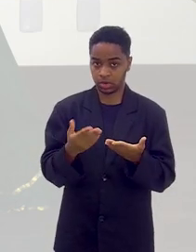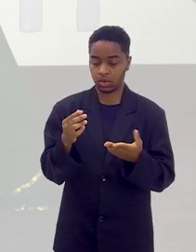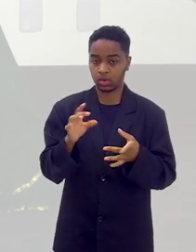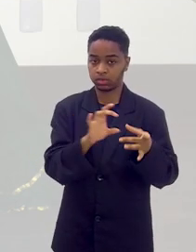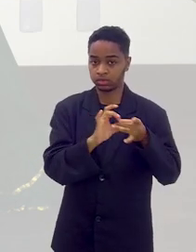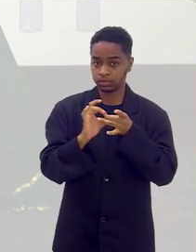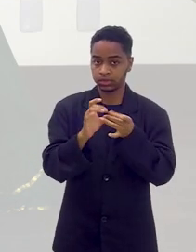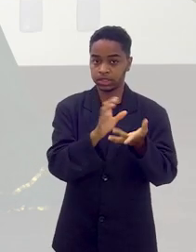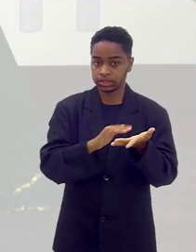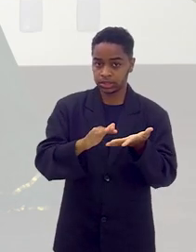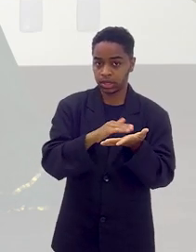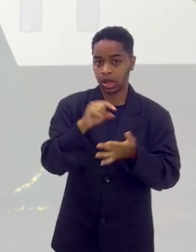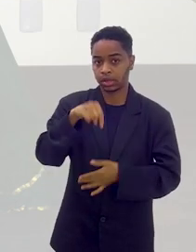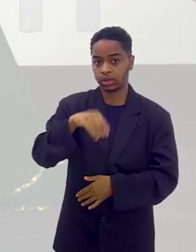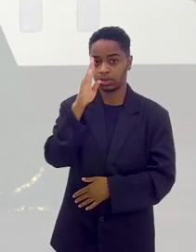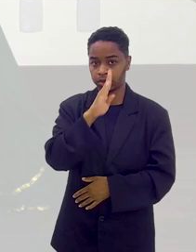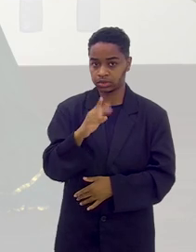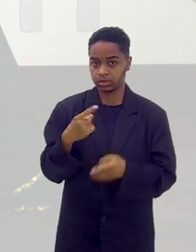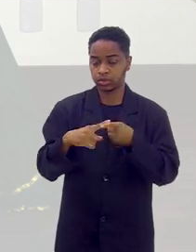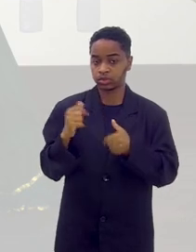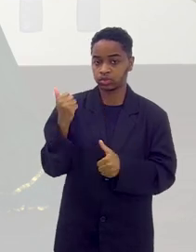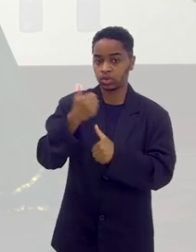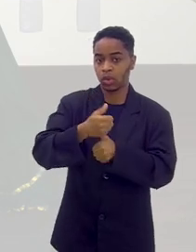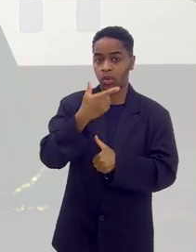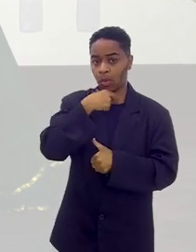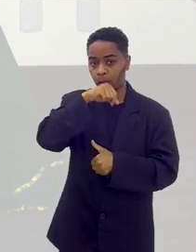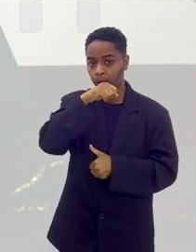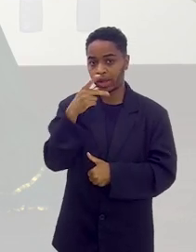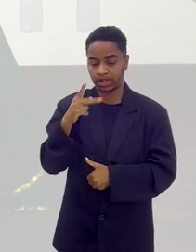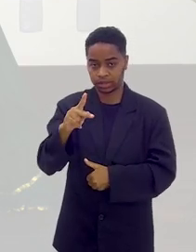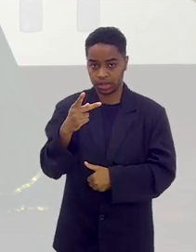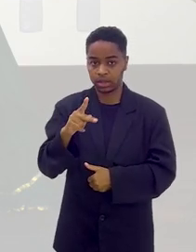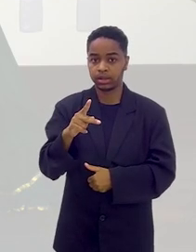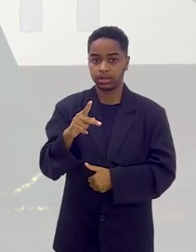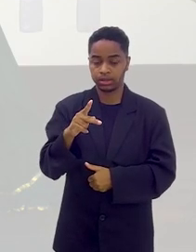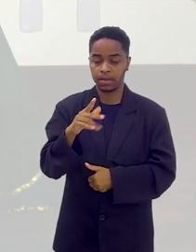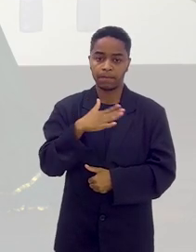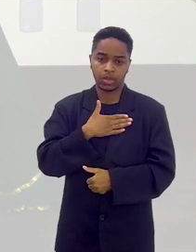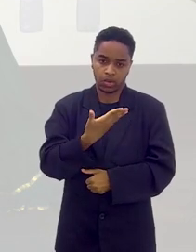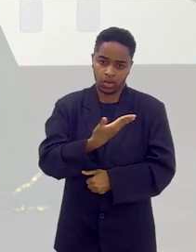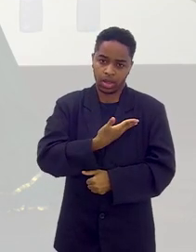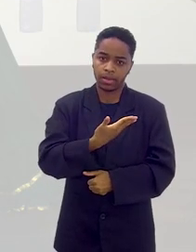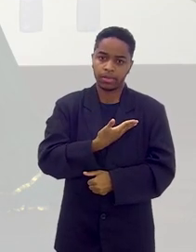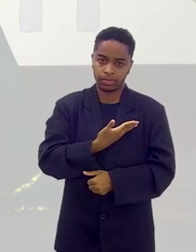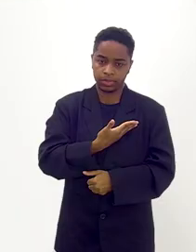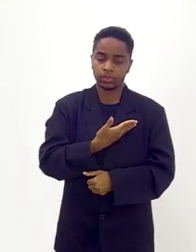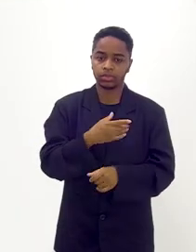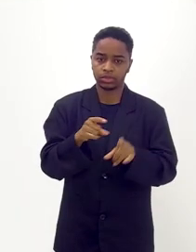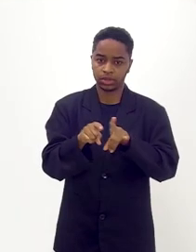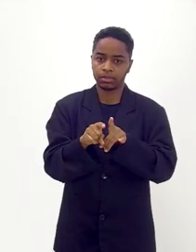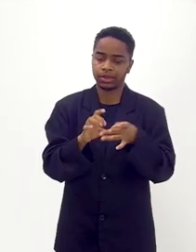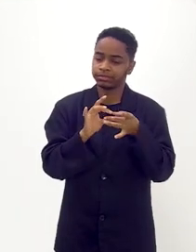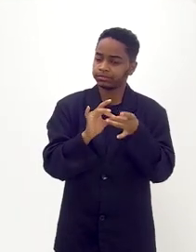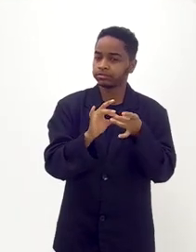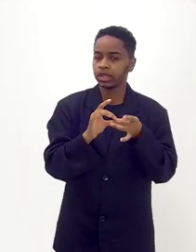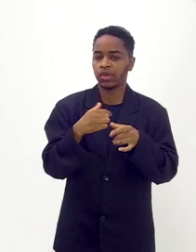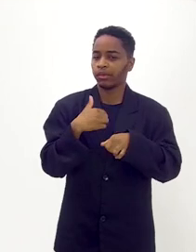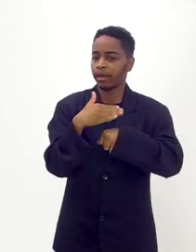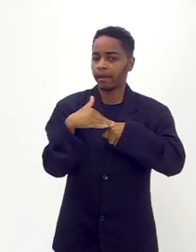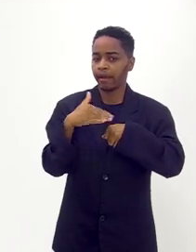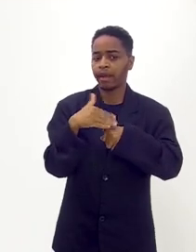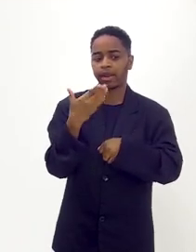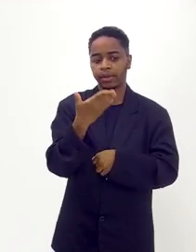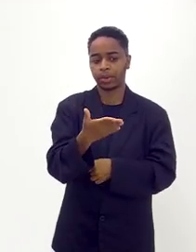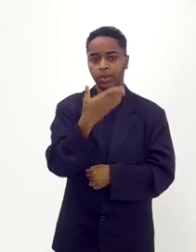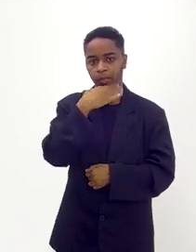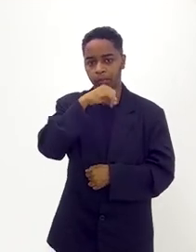da União Cigana do Brasil, que está substituindo o pai dele, nosso, meu grande amigo, Mil Vassit, que eu tinha